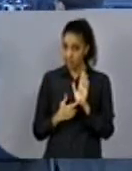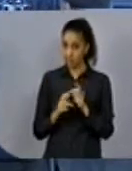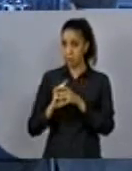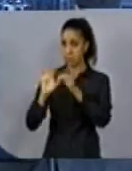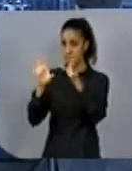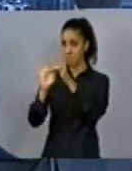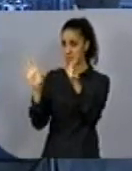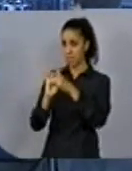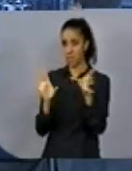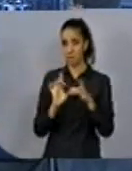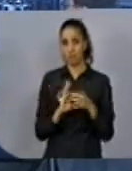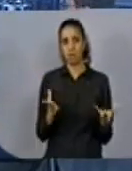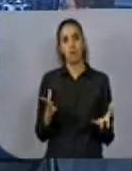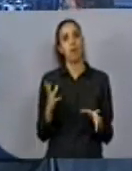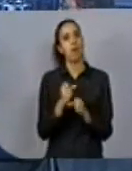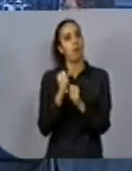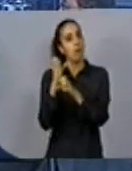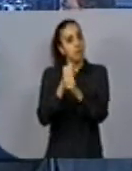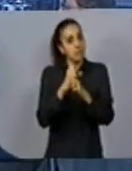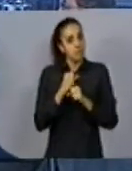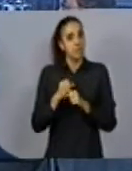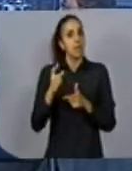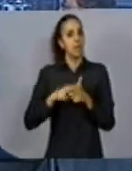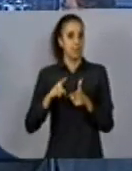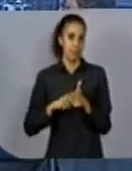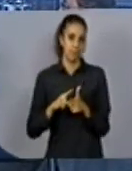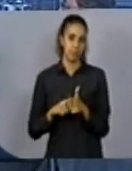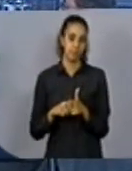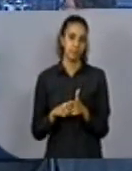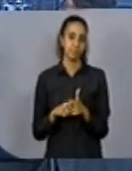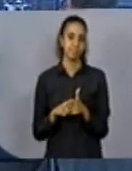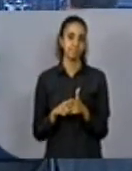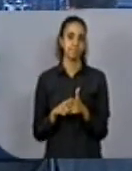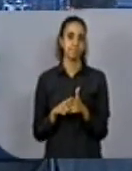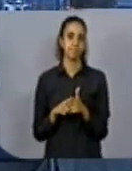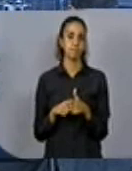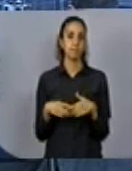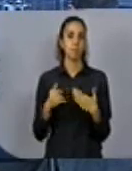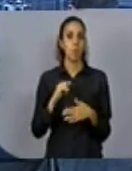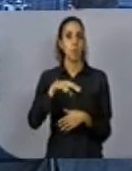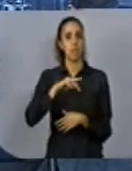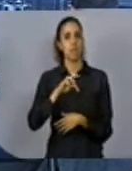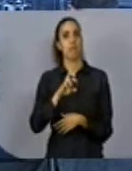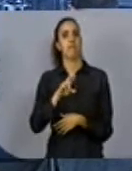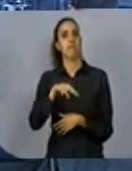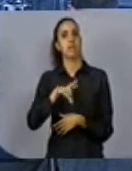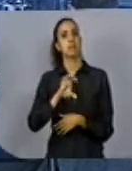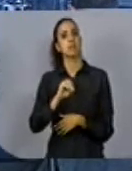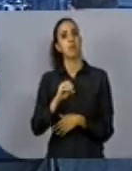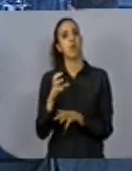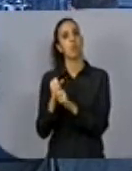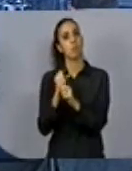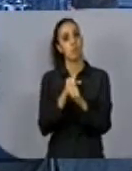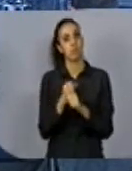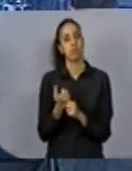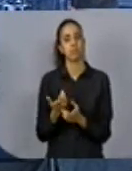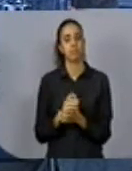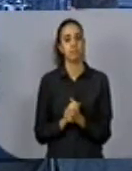acumula, o efeito dessas intervenções vai se acumulando. Bom,